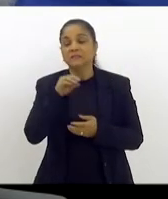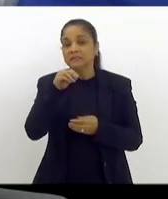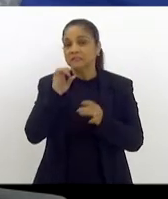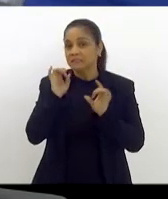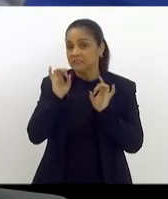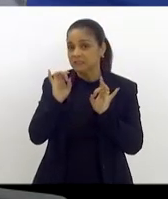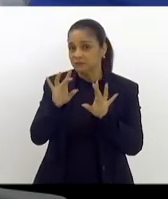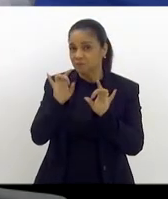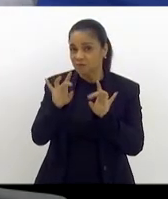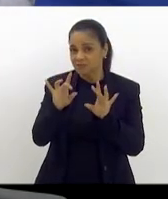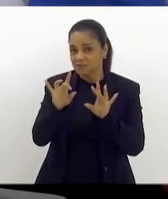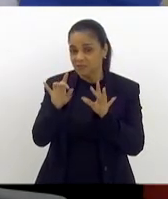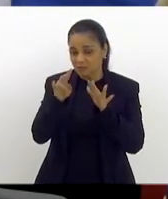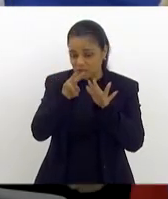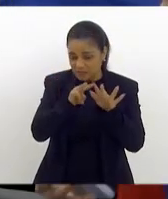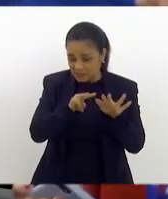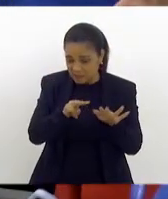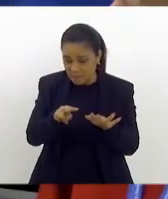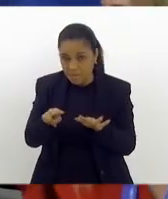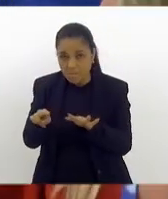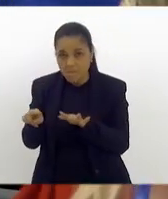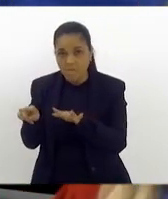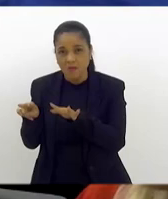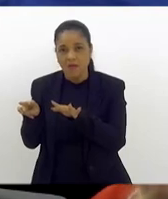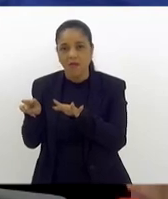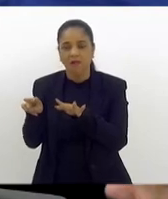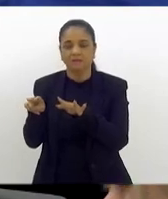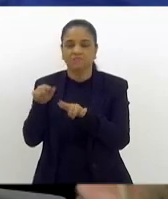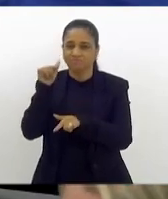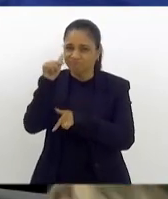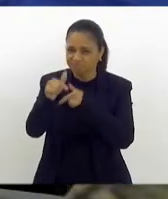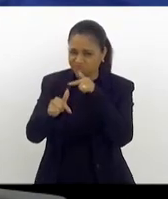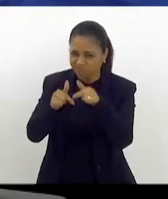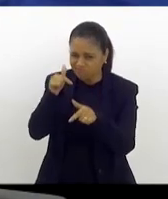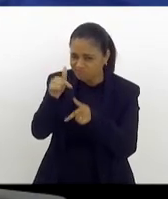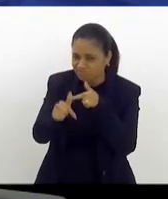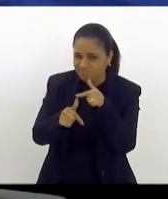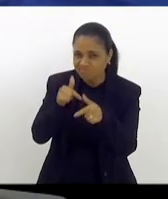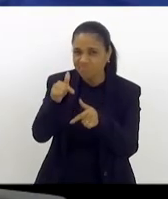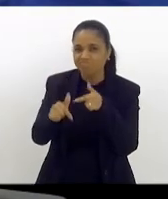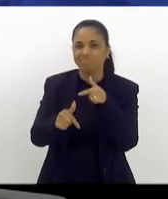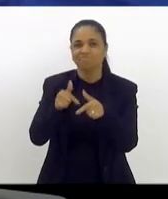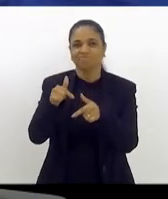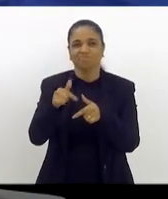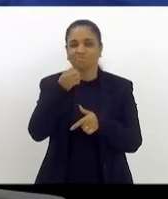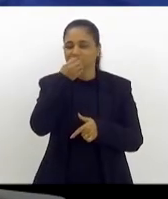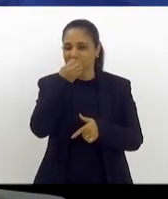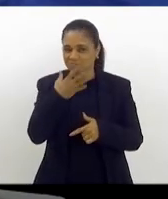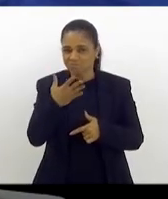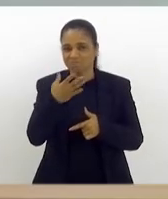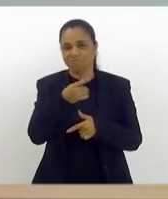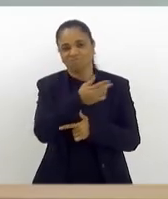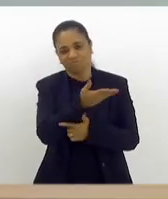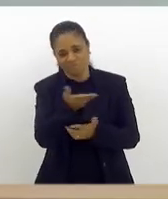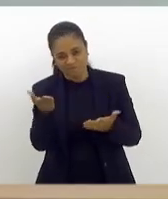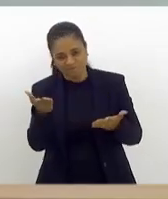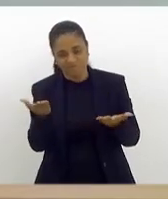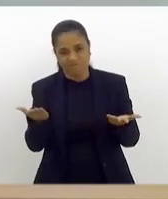desta semana, as nossas atividades têm sido intensas e é muito bom ter todos vocês aqui.